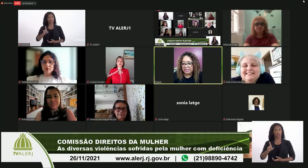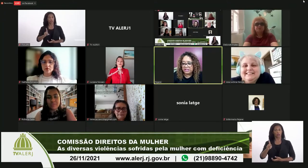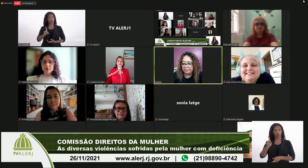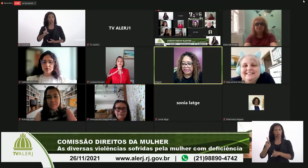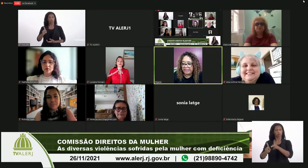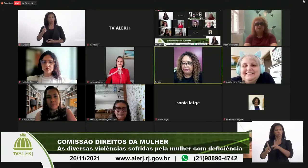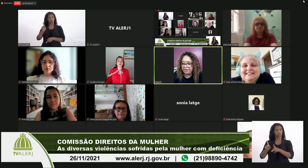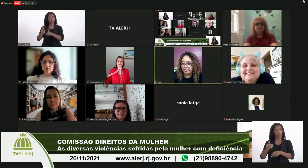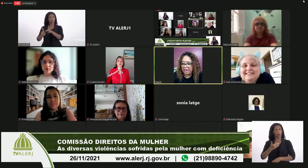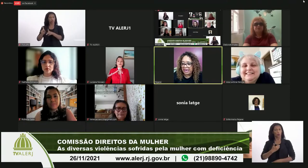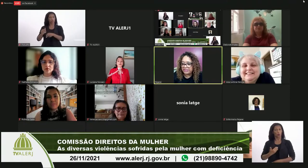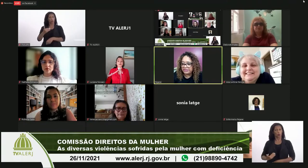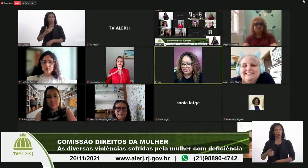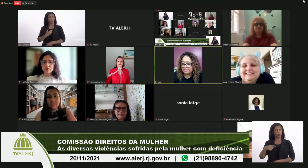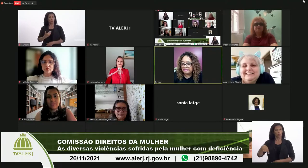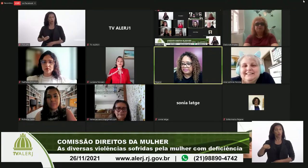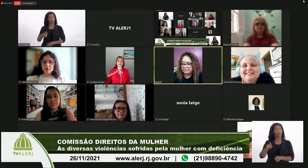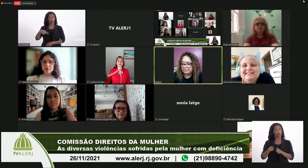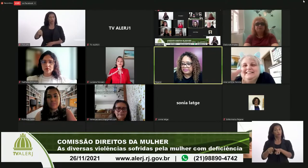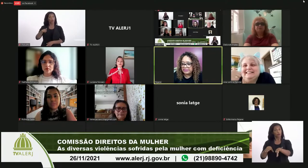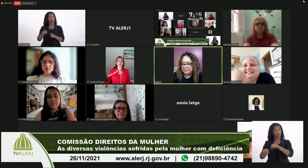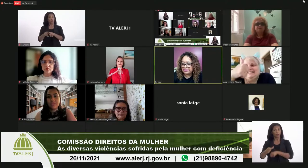mas também em enfermagem.